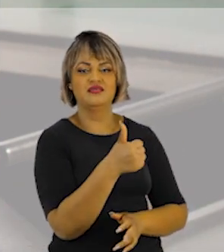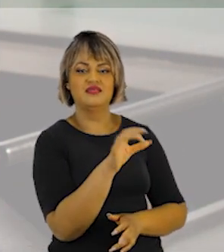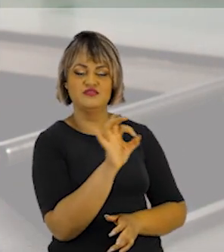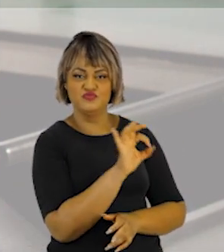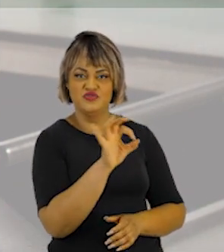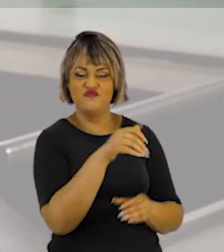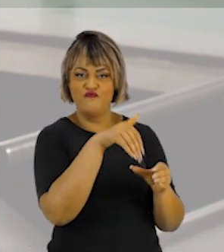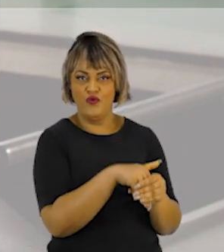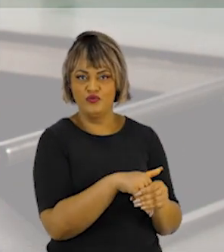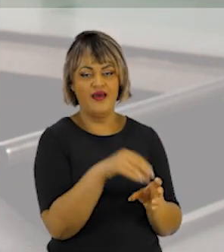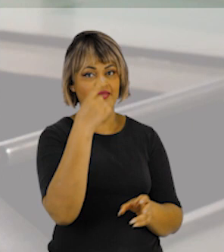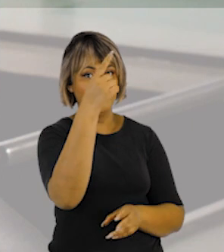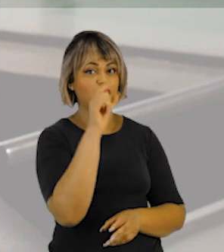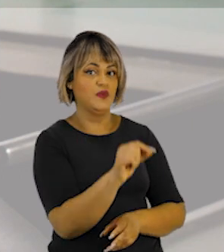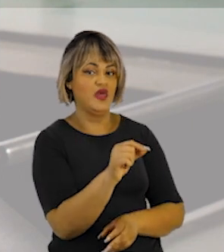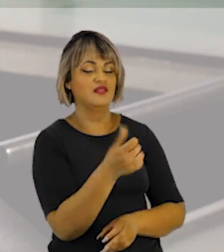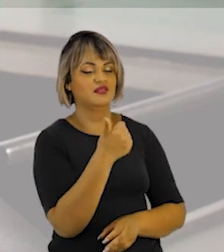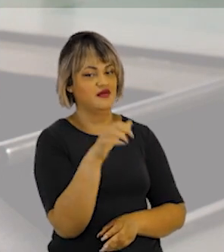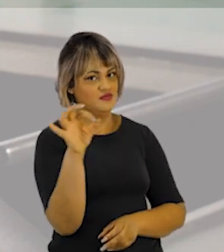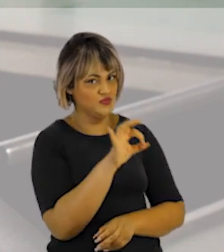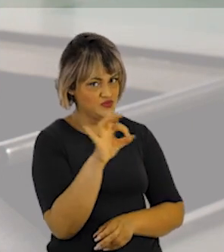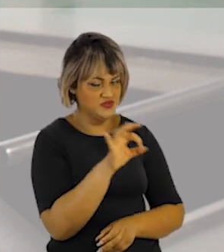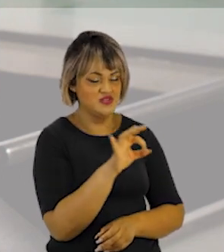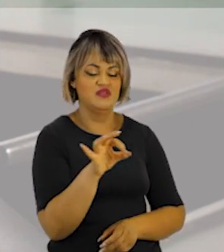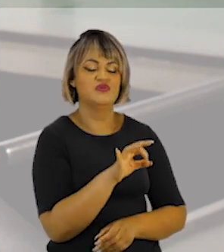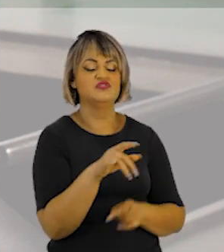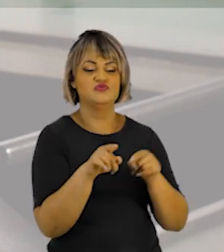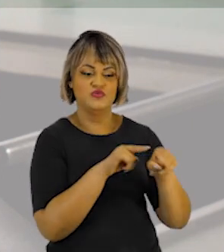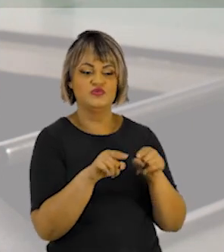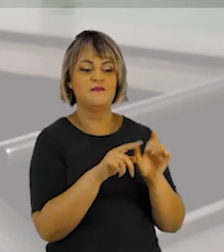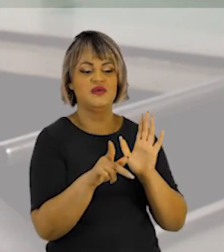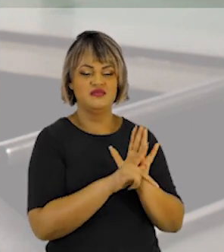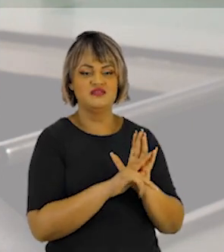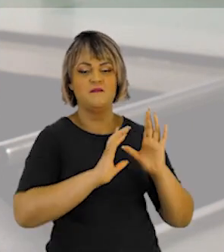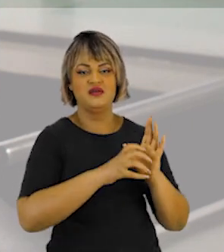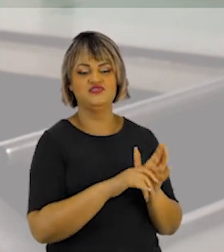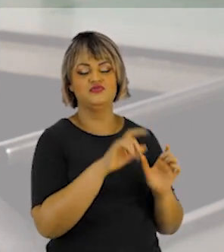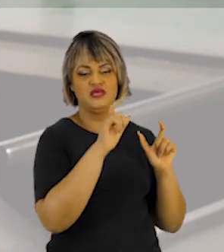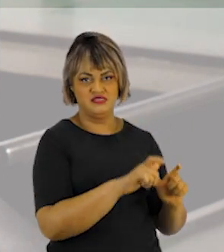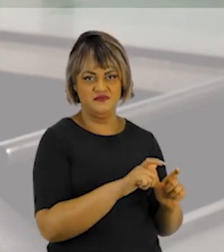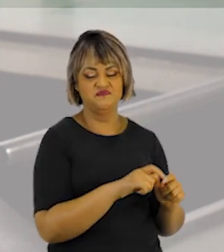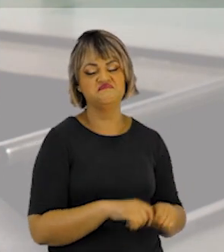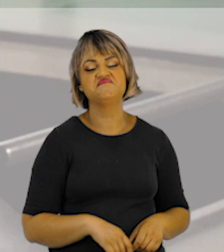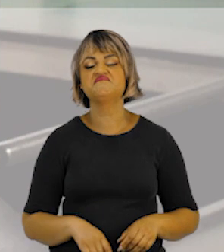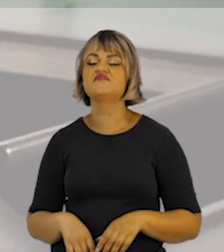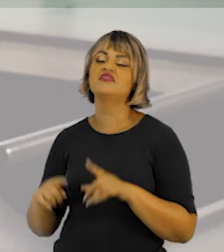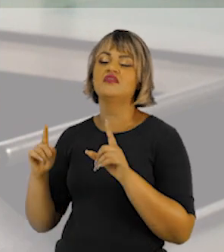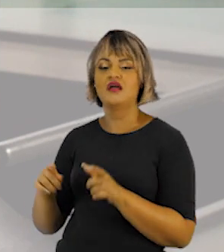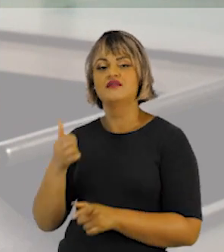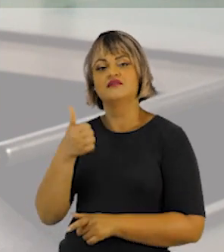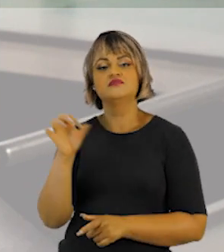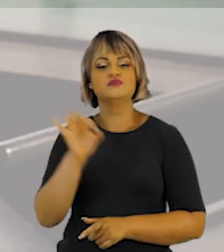tem 10% dos votos válidos, qual é a ideia? 10% das cadeiras em disputa irão para o Partido A. E aí vamos